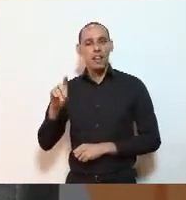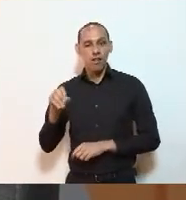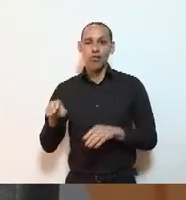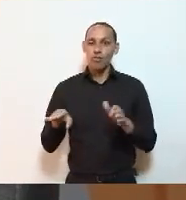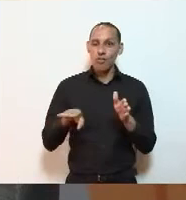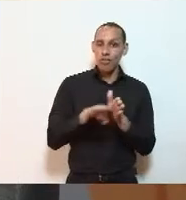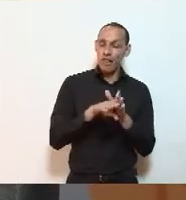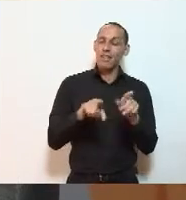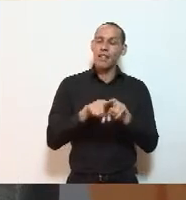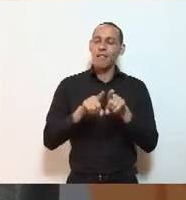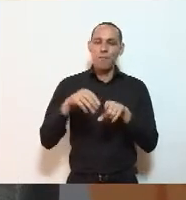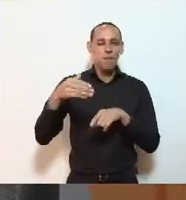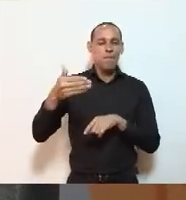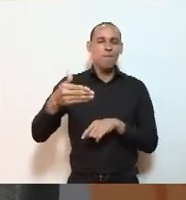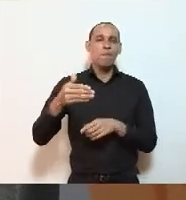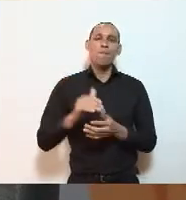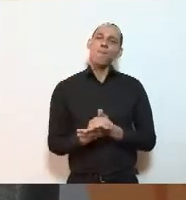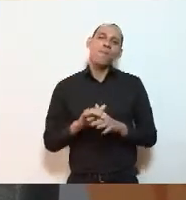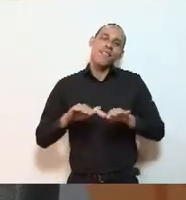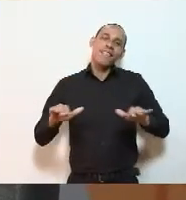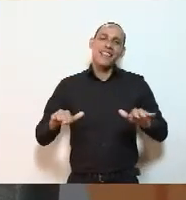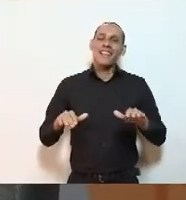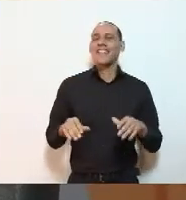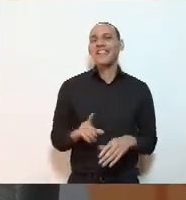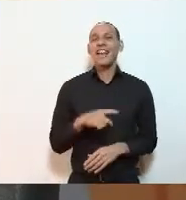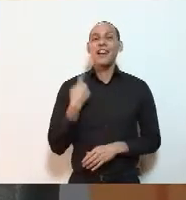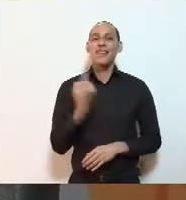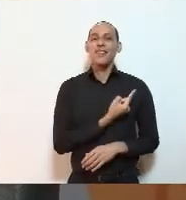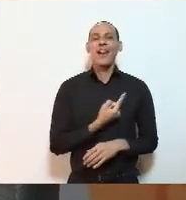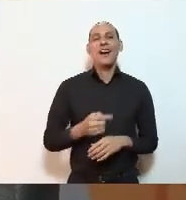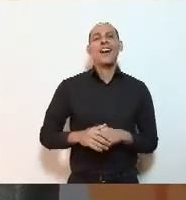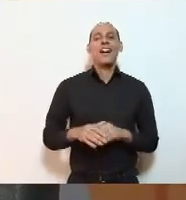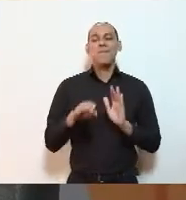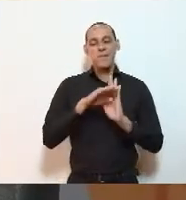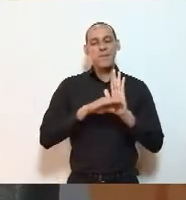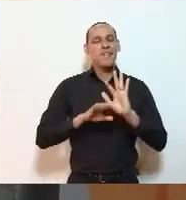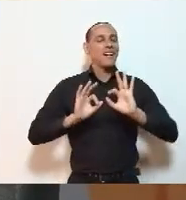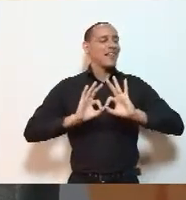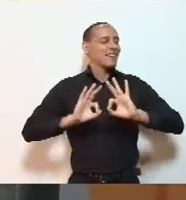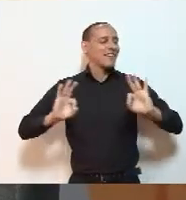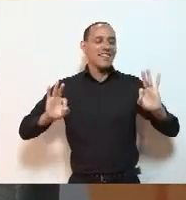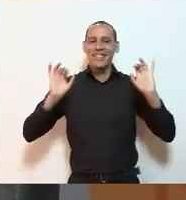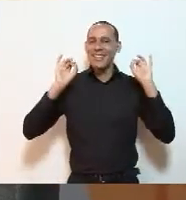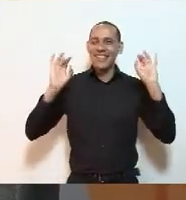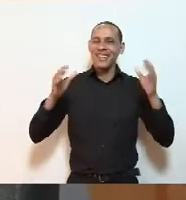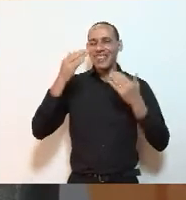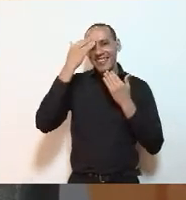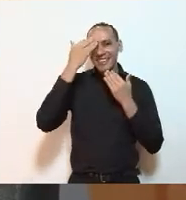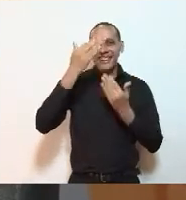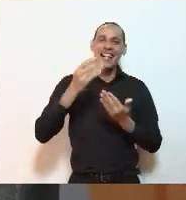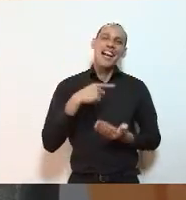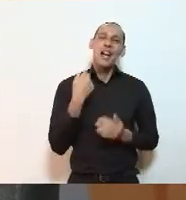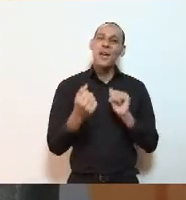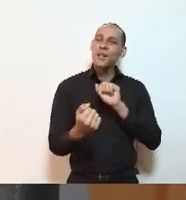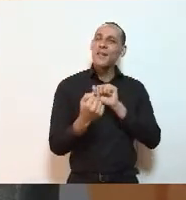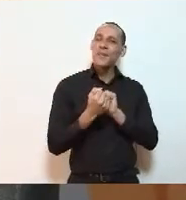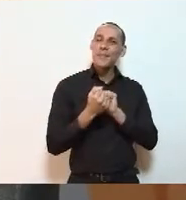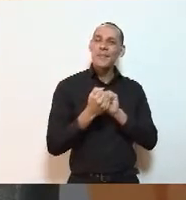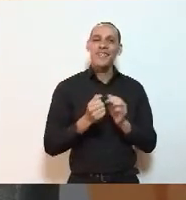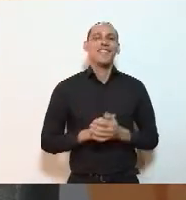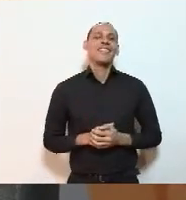a nós também. E é isso, gente, que tenhamos um excelente programa. Obrigada por estarmos aí juntos